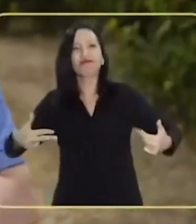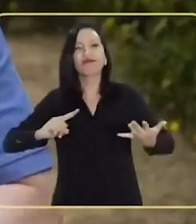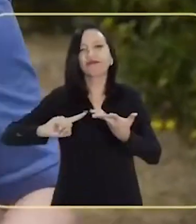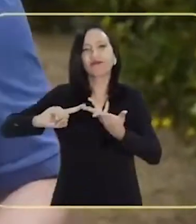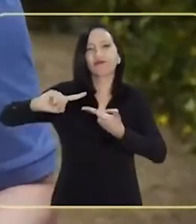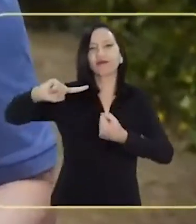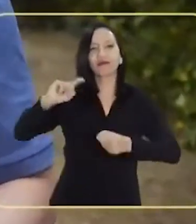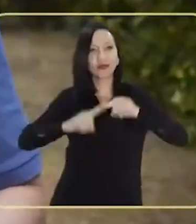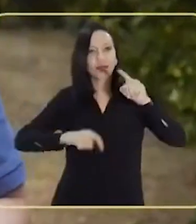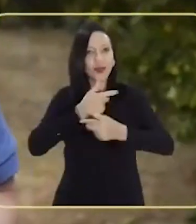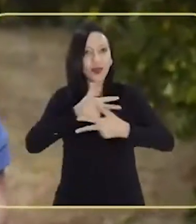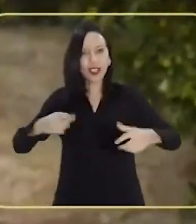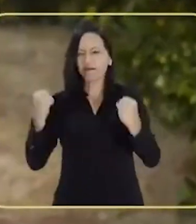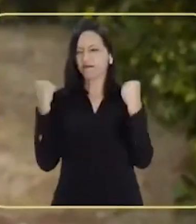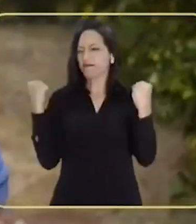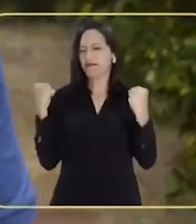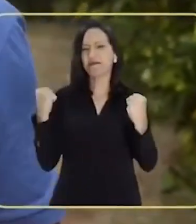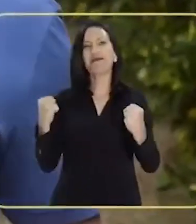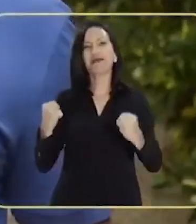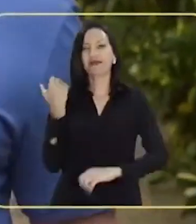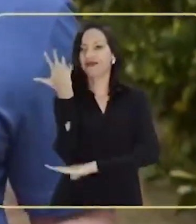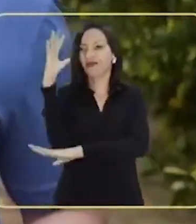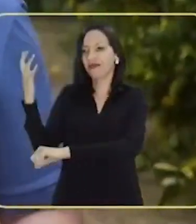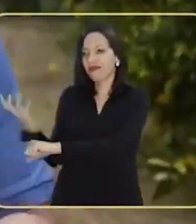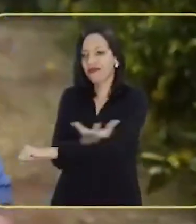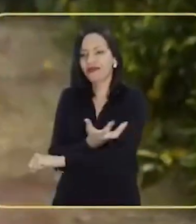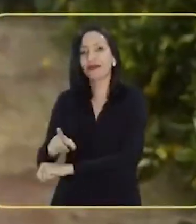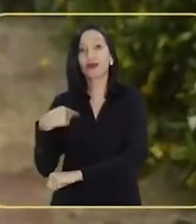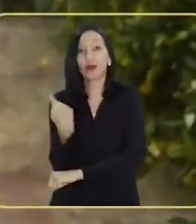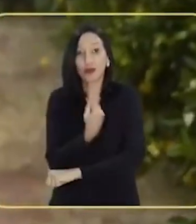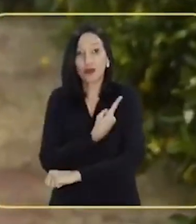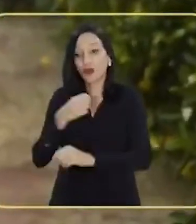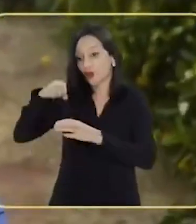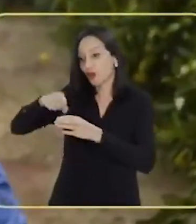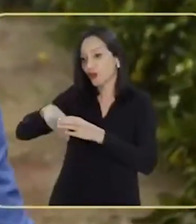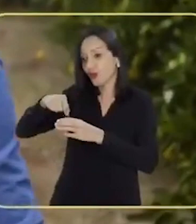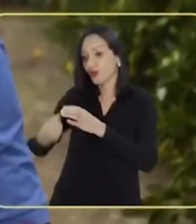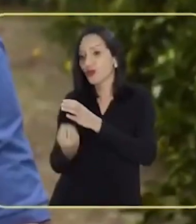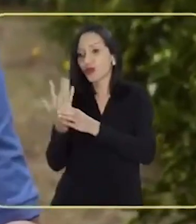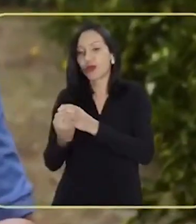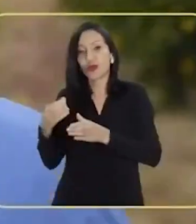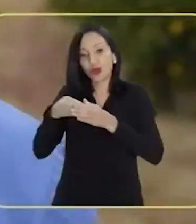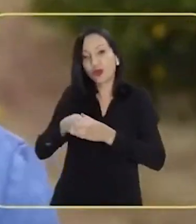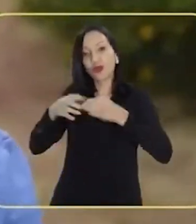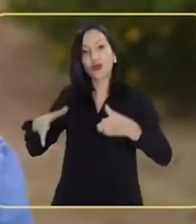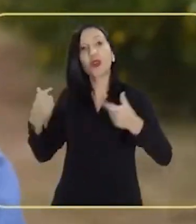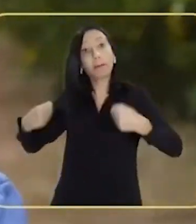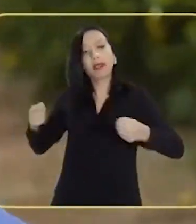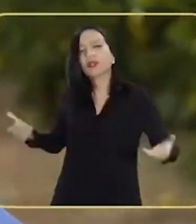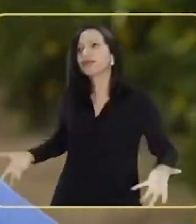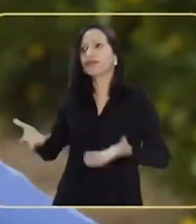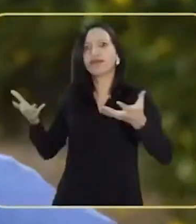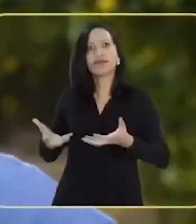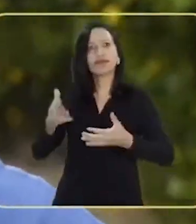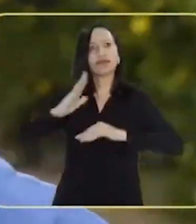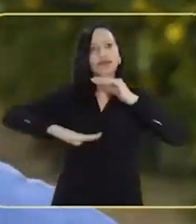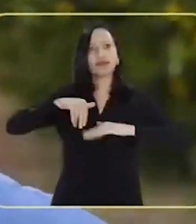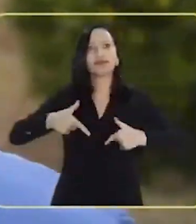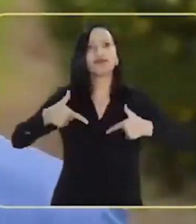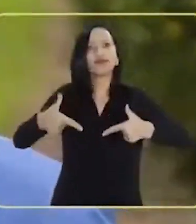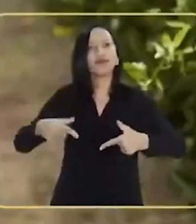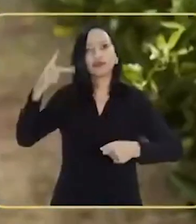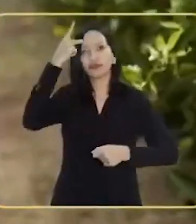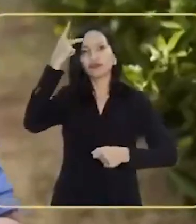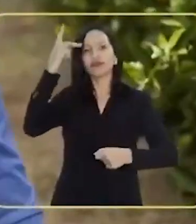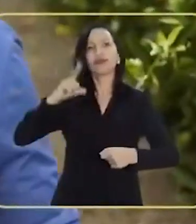E mais centenas de produtos Uma potência agroambiental Mas nossos produtores Do pequeno ao grande Precisam de incentivos E a